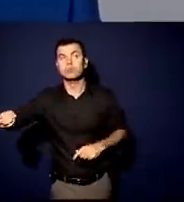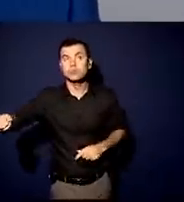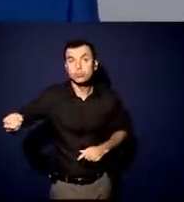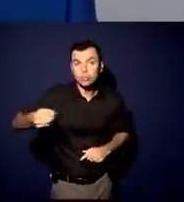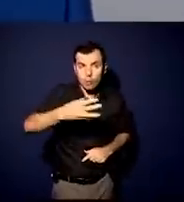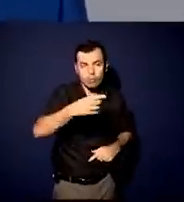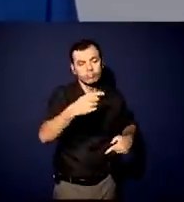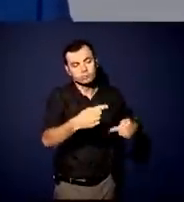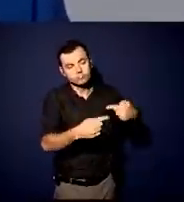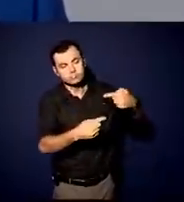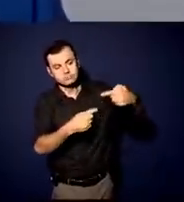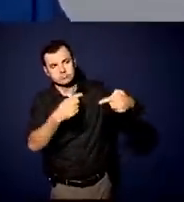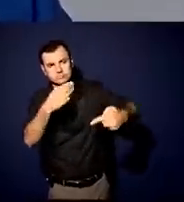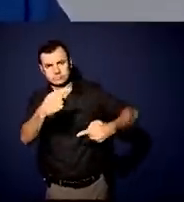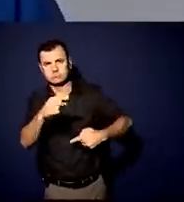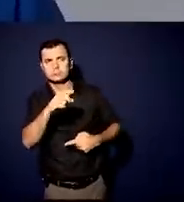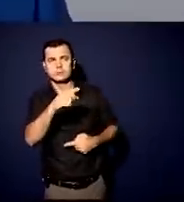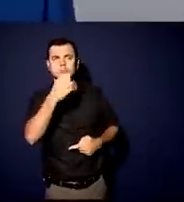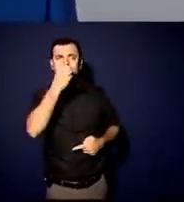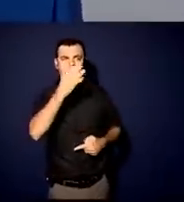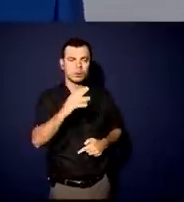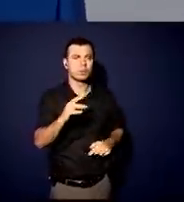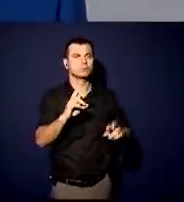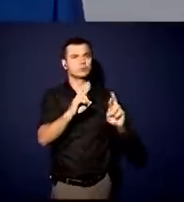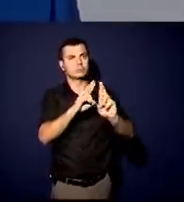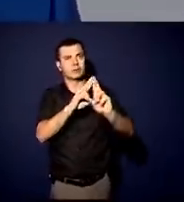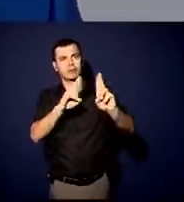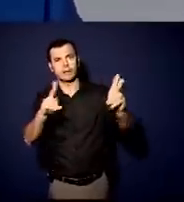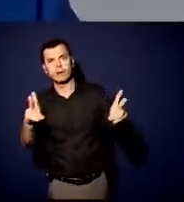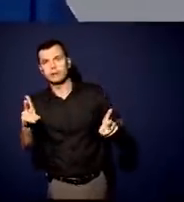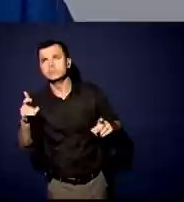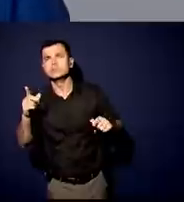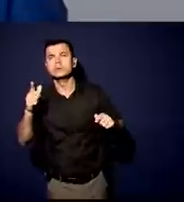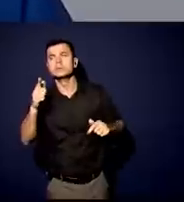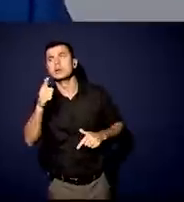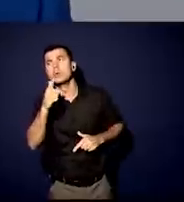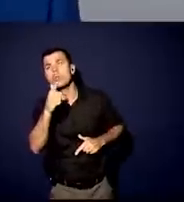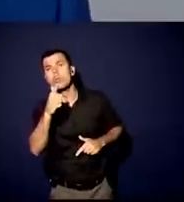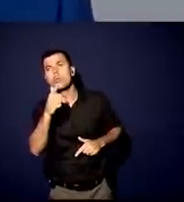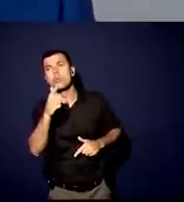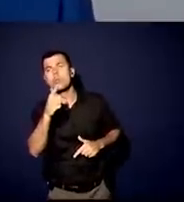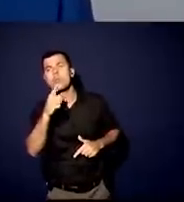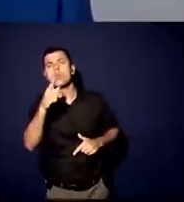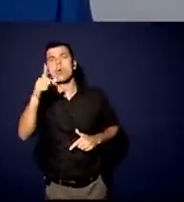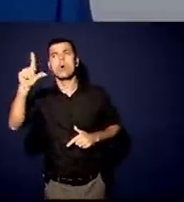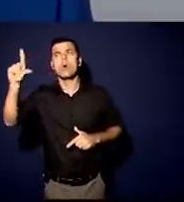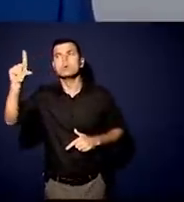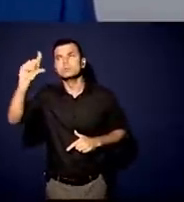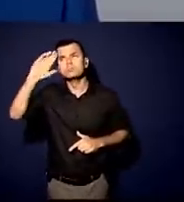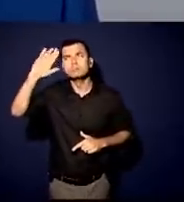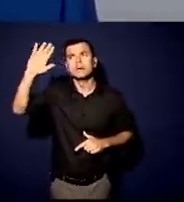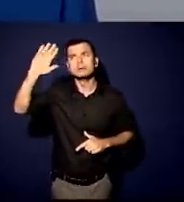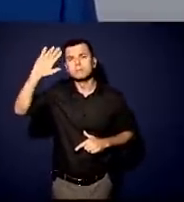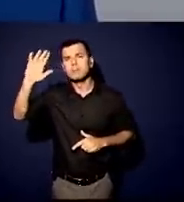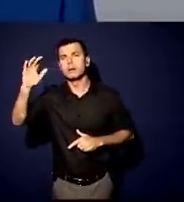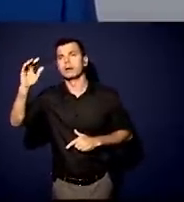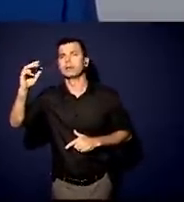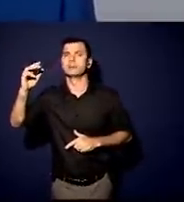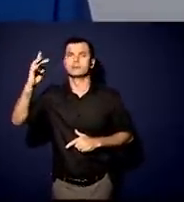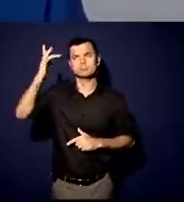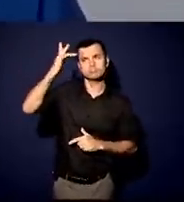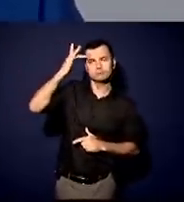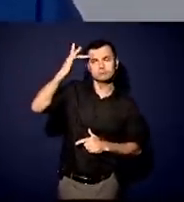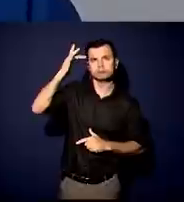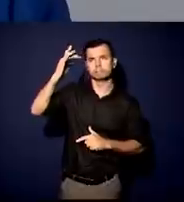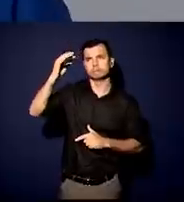formando, uma geração diferente, oxigenada, com outro tipo de pegada, com outro tipo de cabeça,